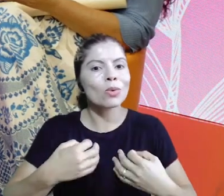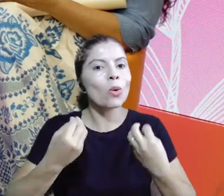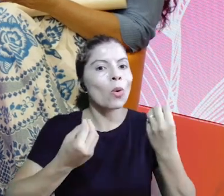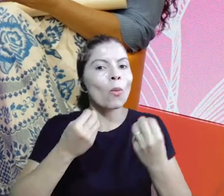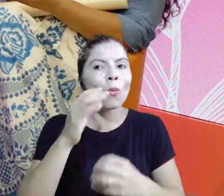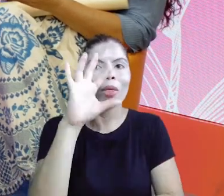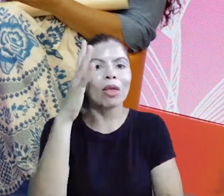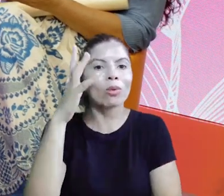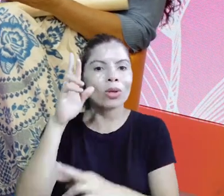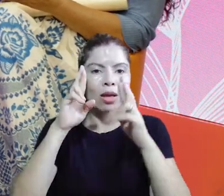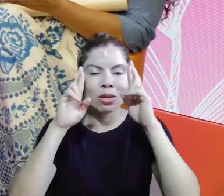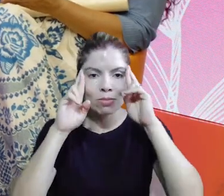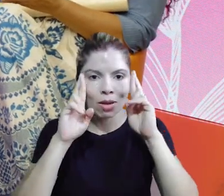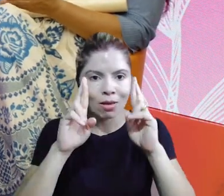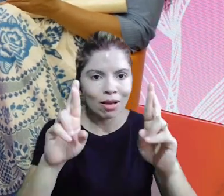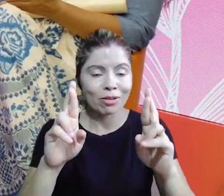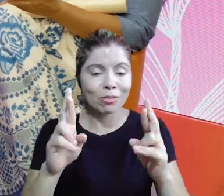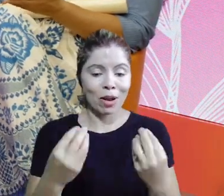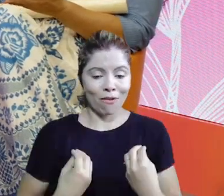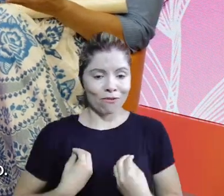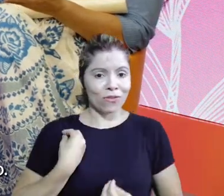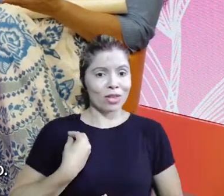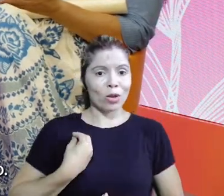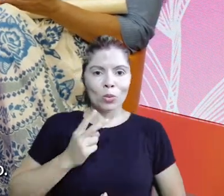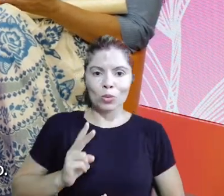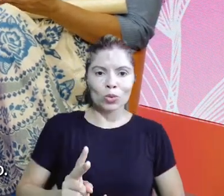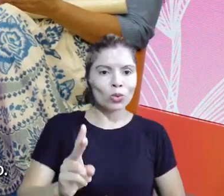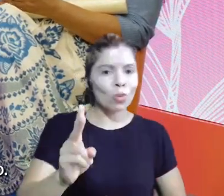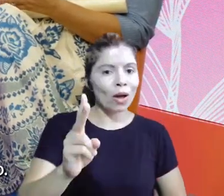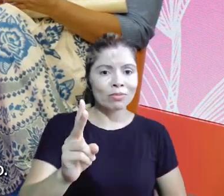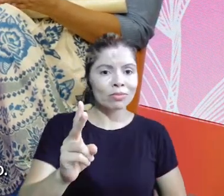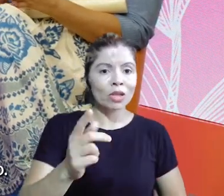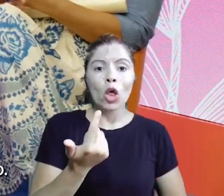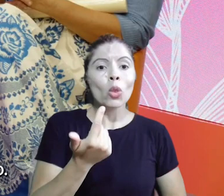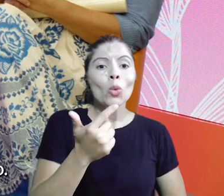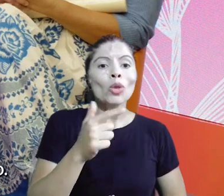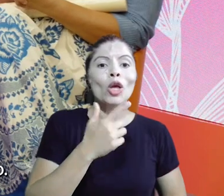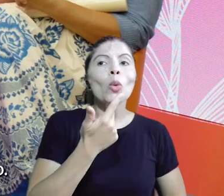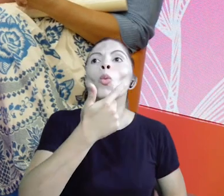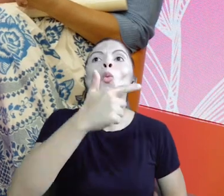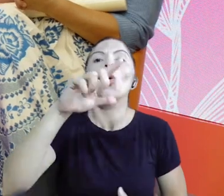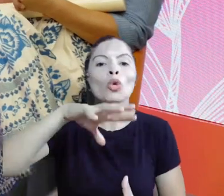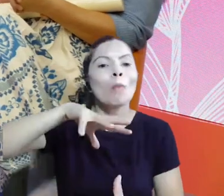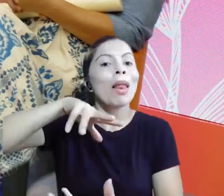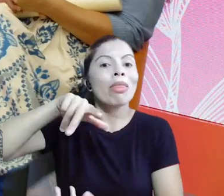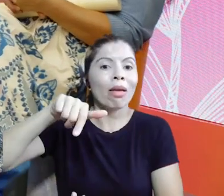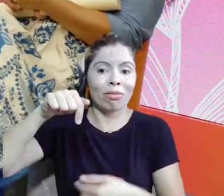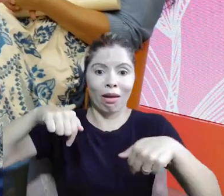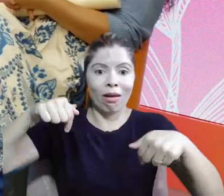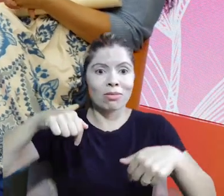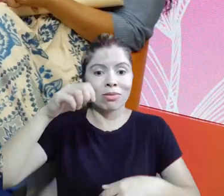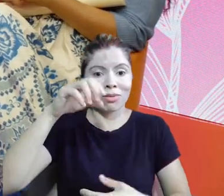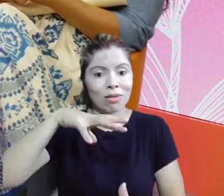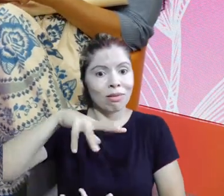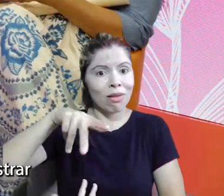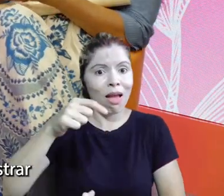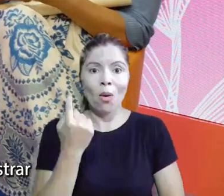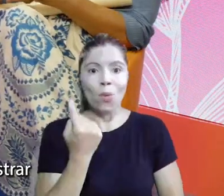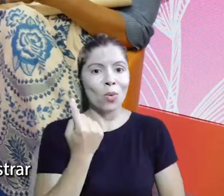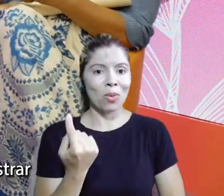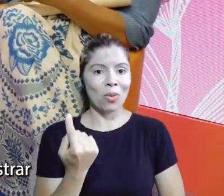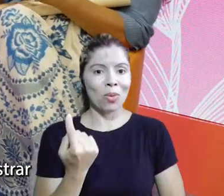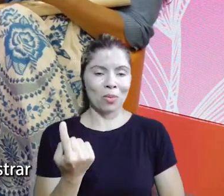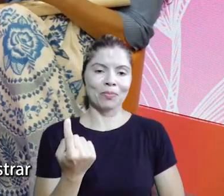natureza para que a vida continue, não tem outro planeta, né, por enquanto, é só isso mesmo. Então,